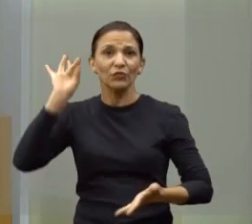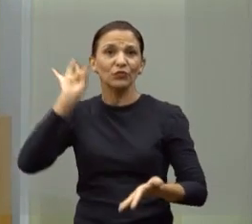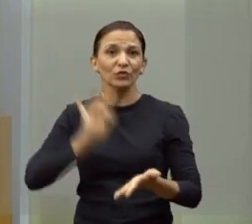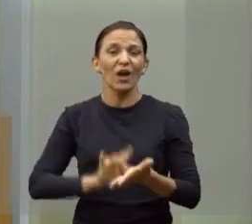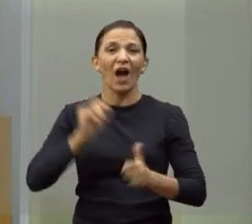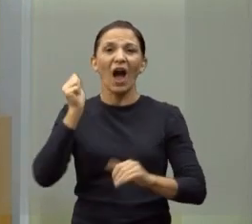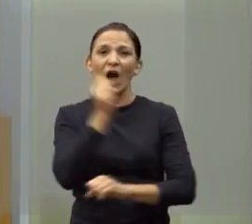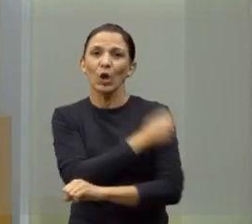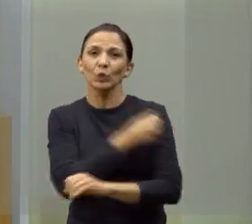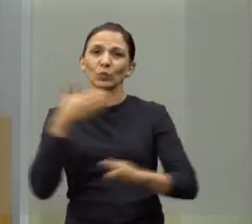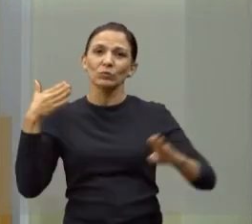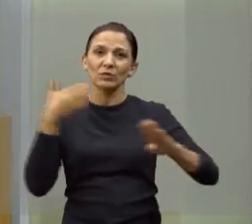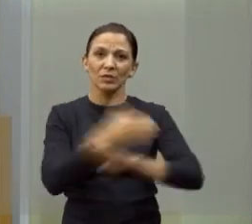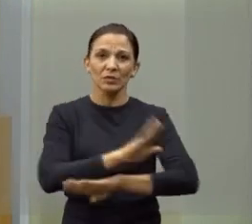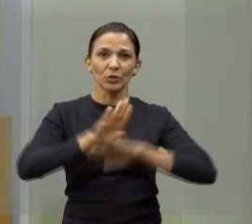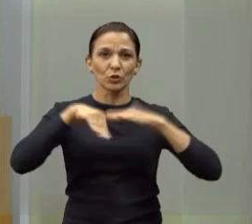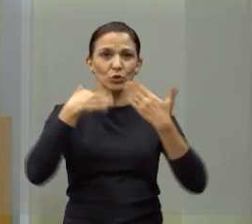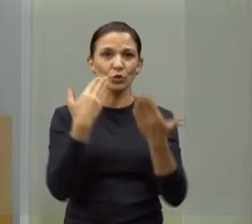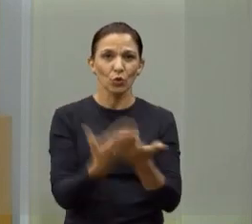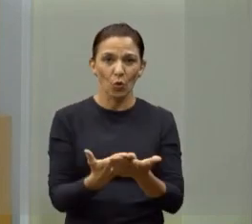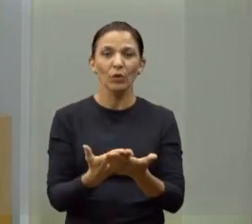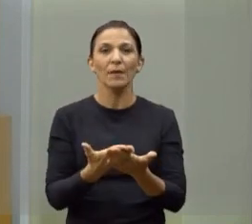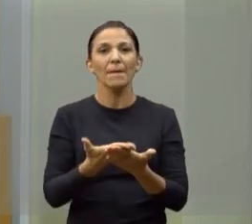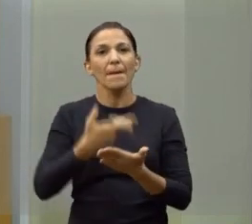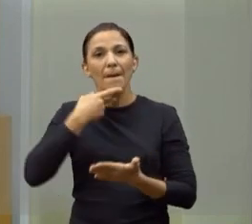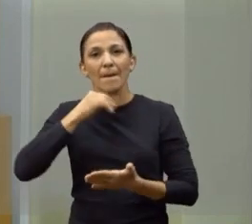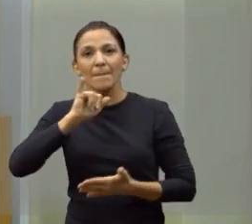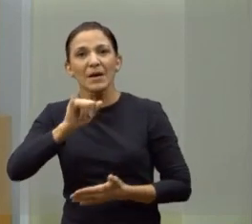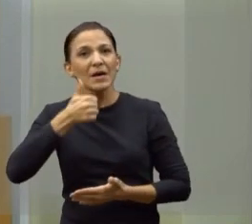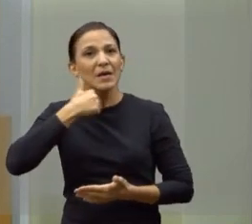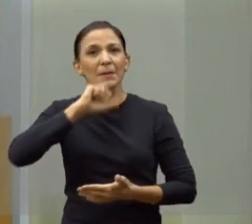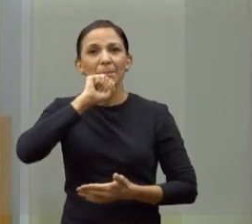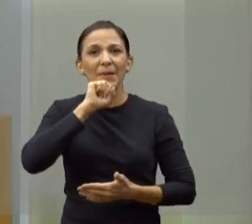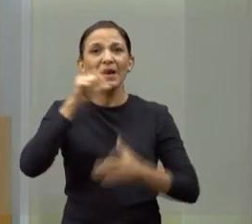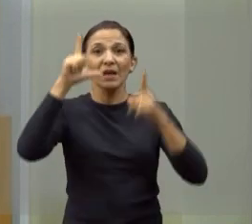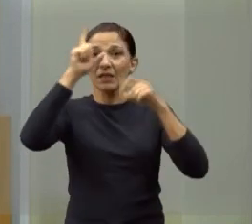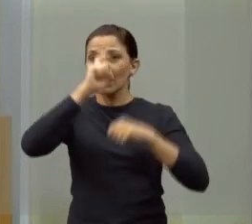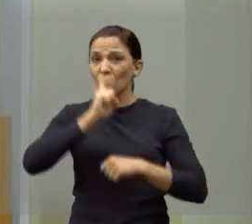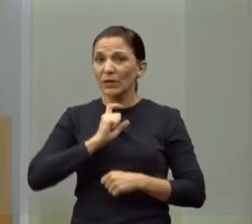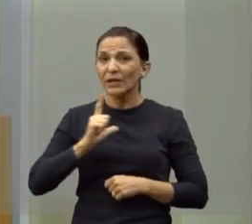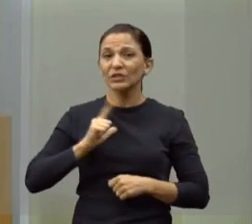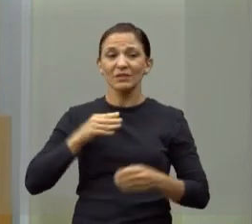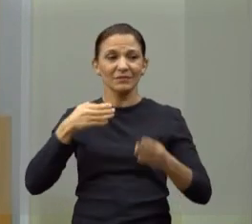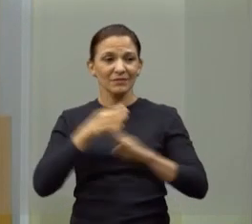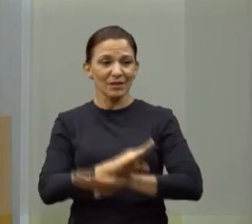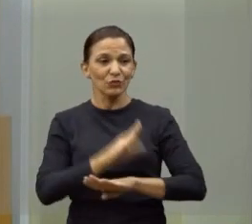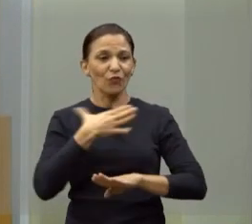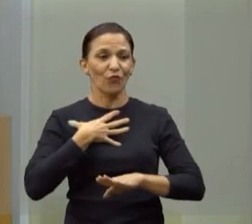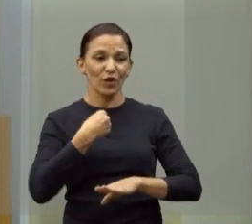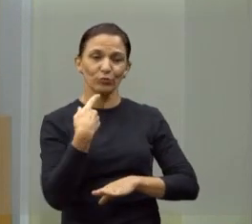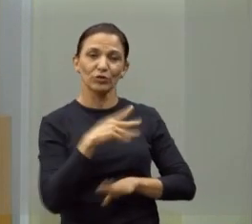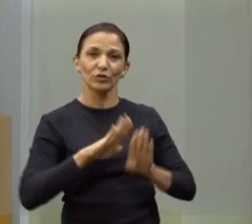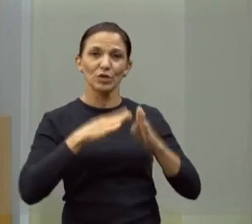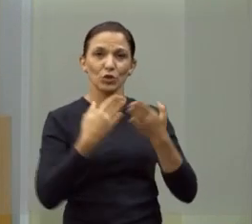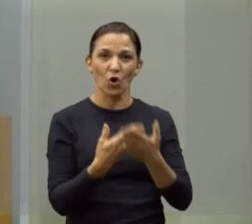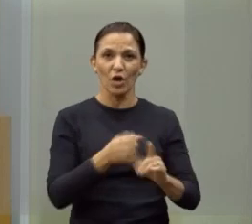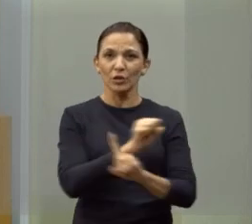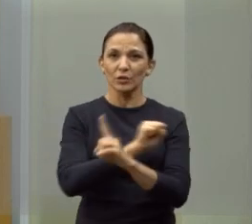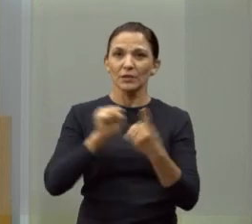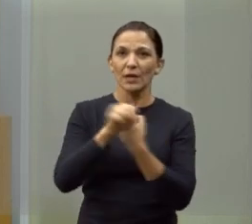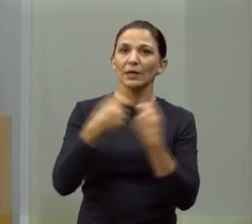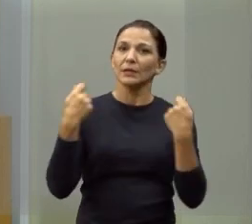alunos poderem acessar uma escola e de que os pais tenham tranquilidade dessa escola. Mas, para isso, a sociedade tem que estar